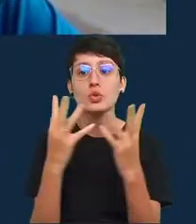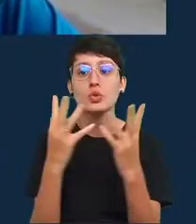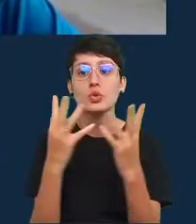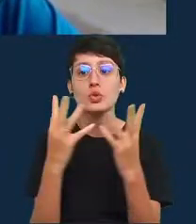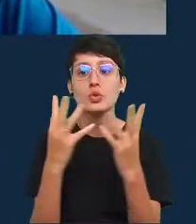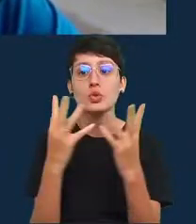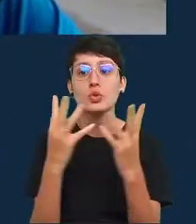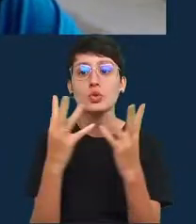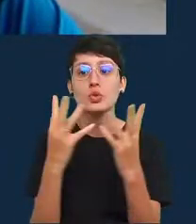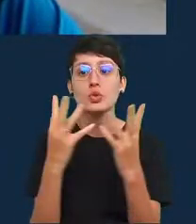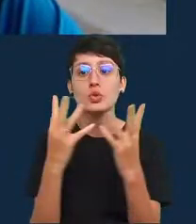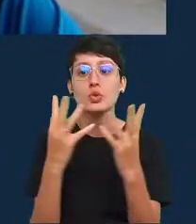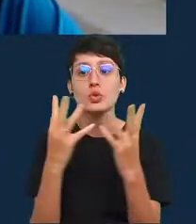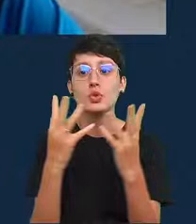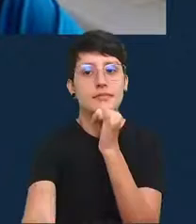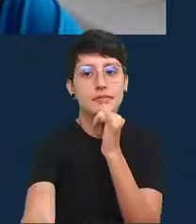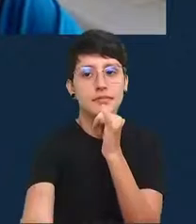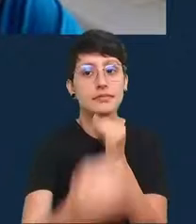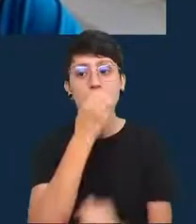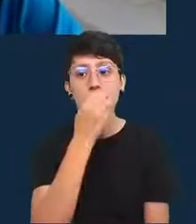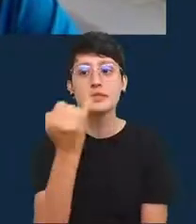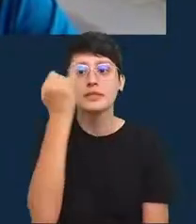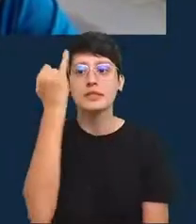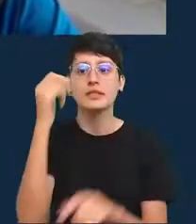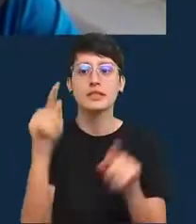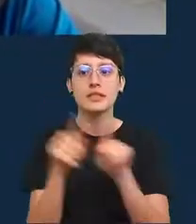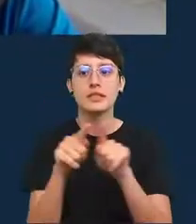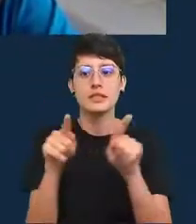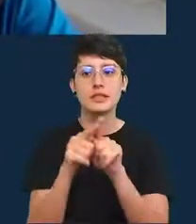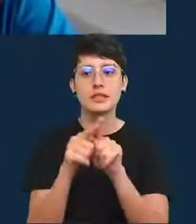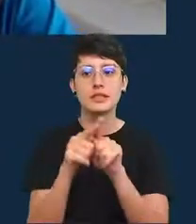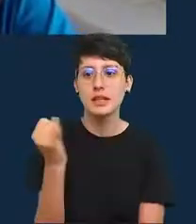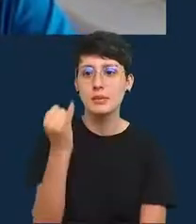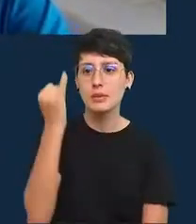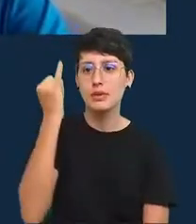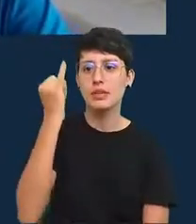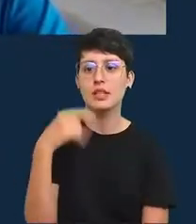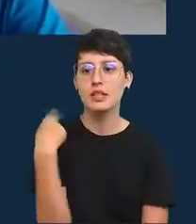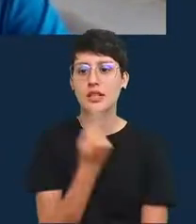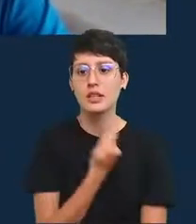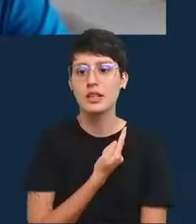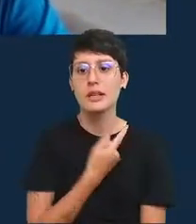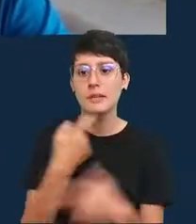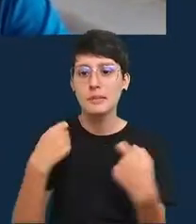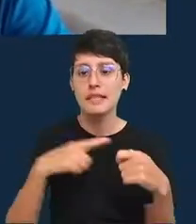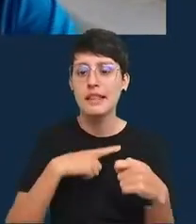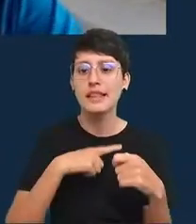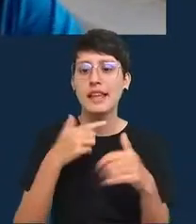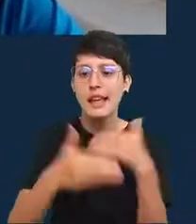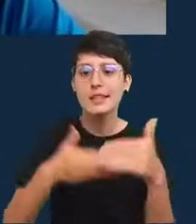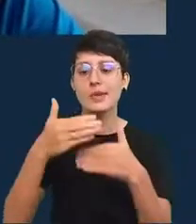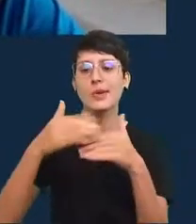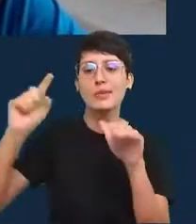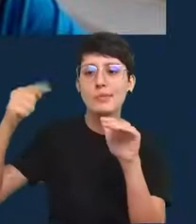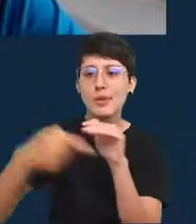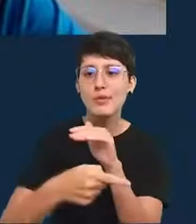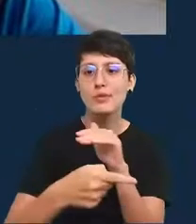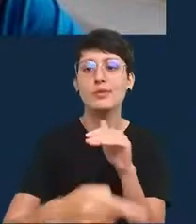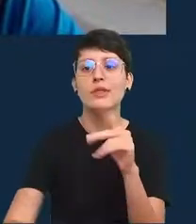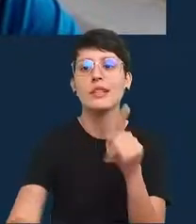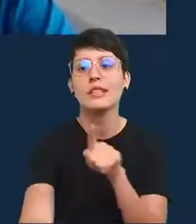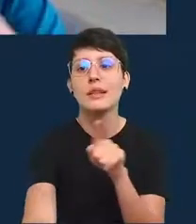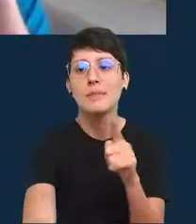escala é importante outra coisa que é importante é que permite interações profundas e densas